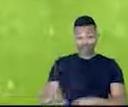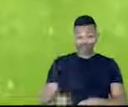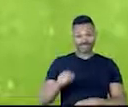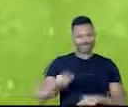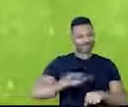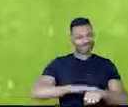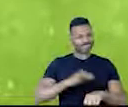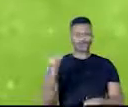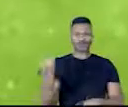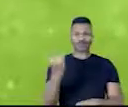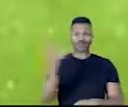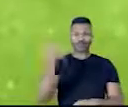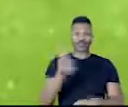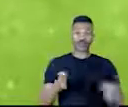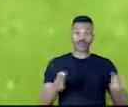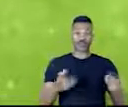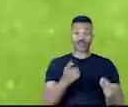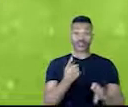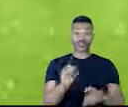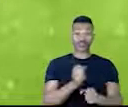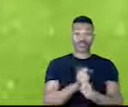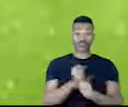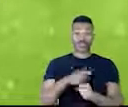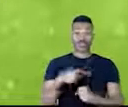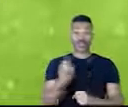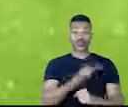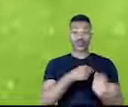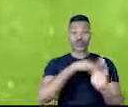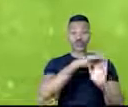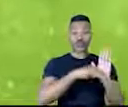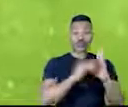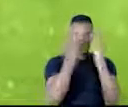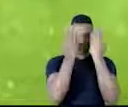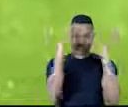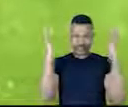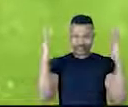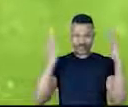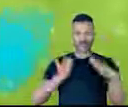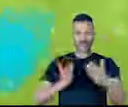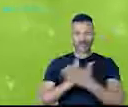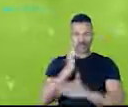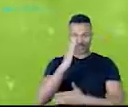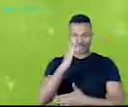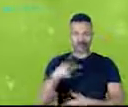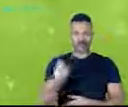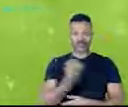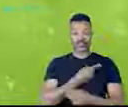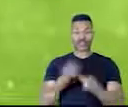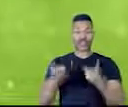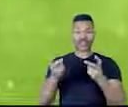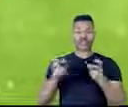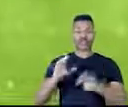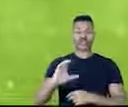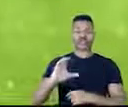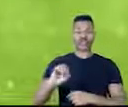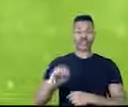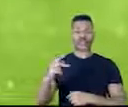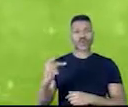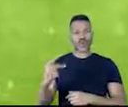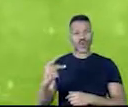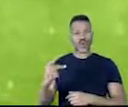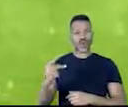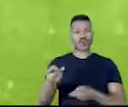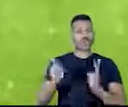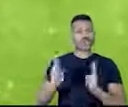10 anos, desde que o nosso Código Florestal foi aprovado. Só que quando a gente vem numa COP, a conversa é sempre a mesma.